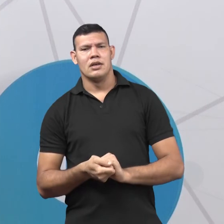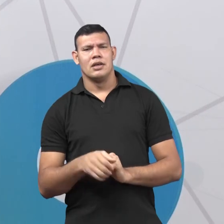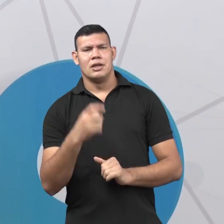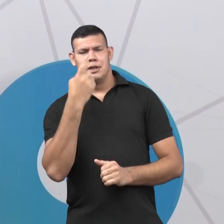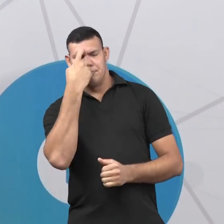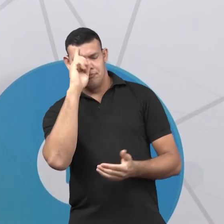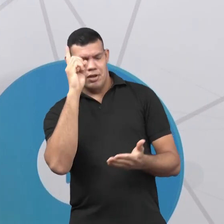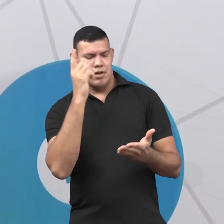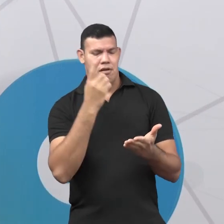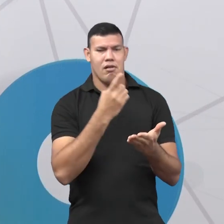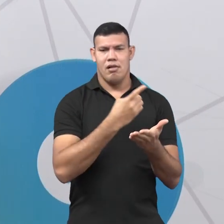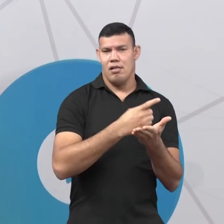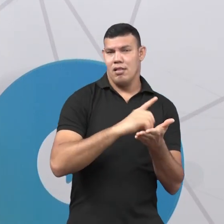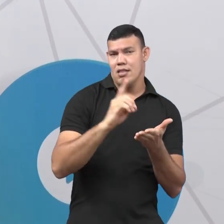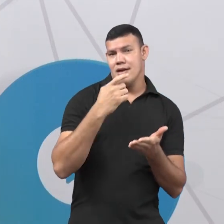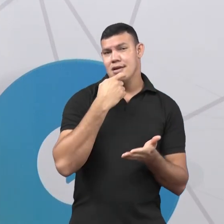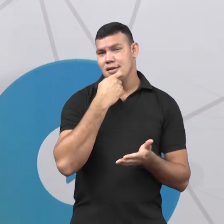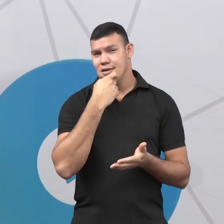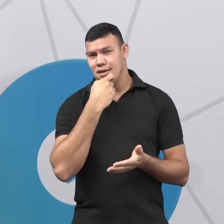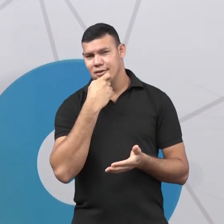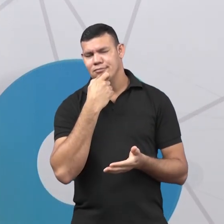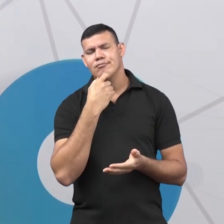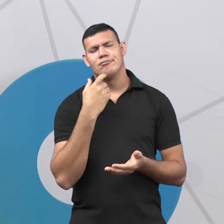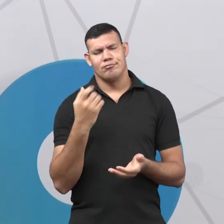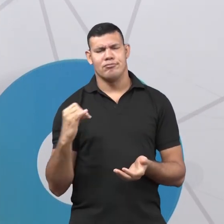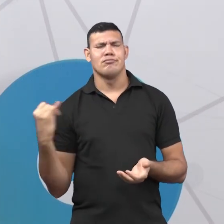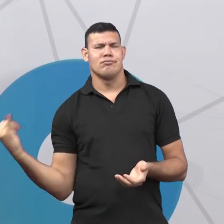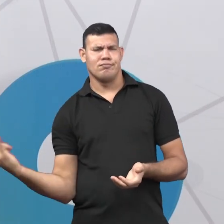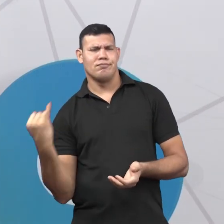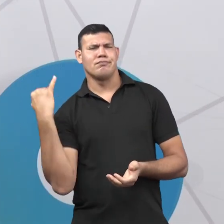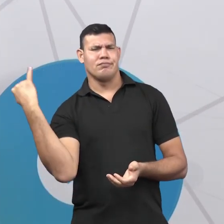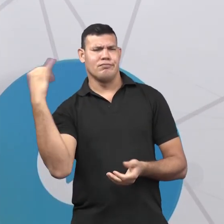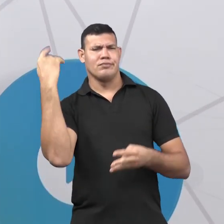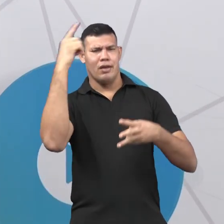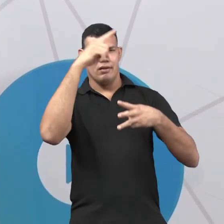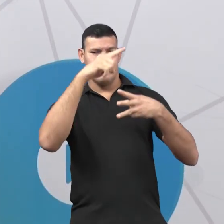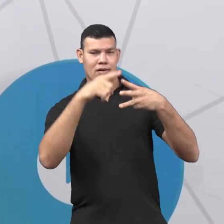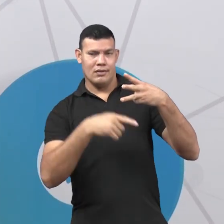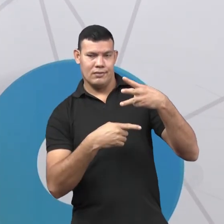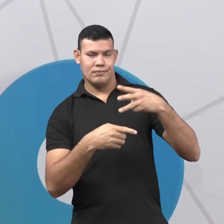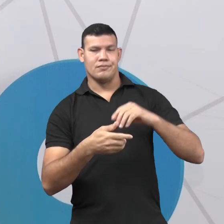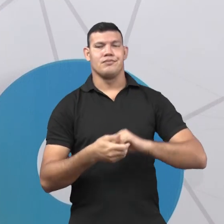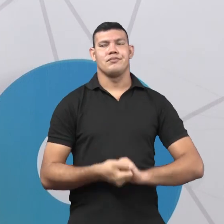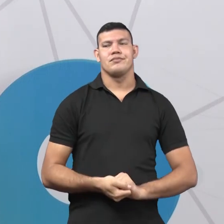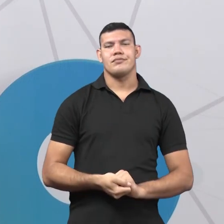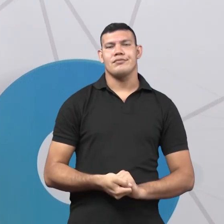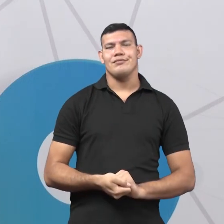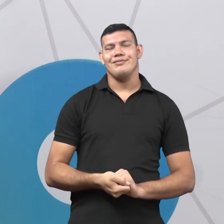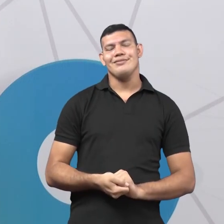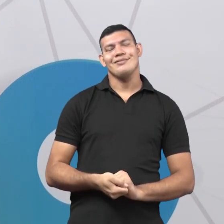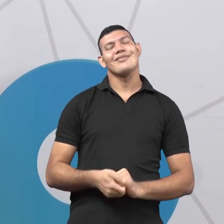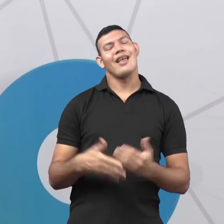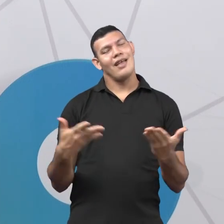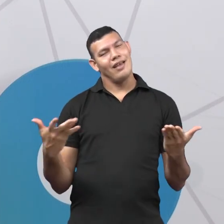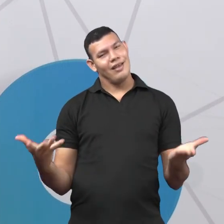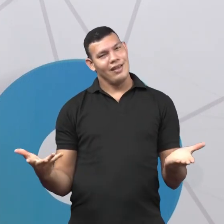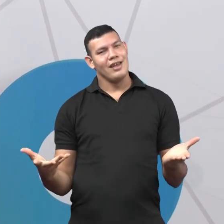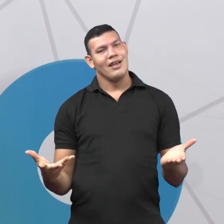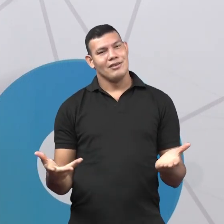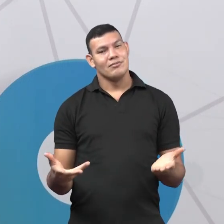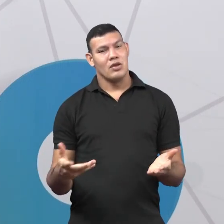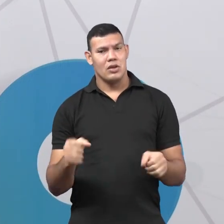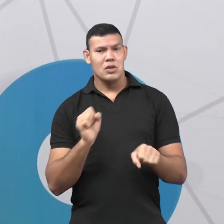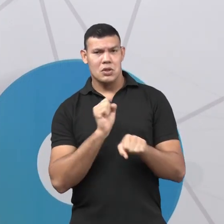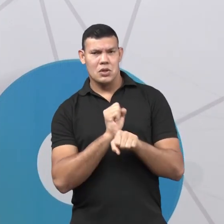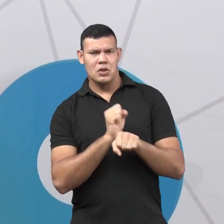do primeiro dicionário inglês. Então, tudo isso foi importante nessas fases. E é isso, pessoal. Espero que vocês tenham